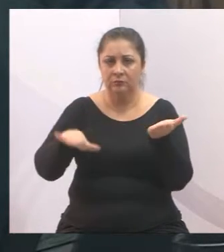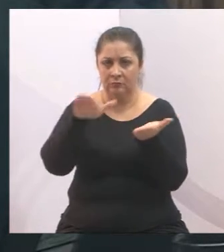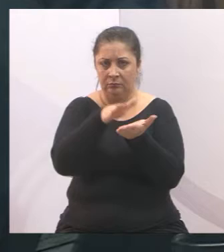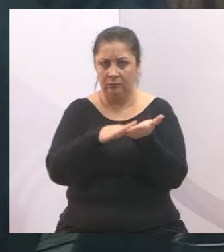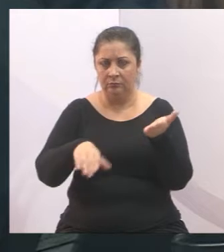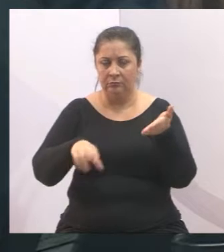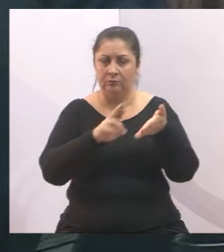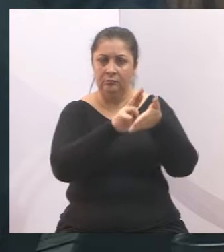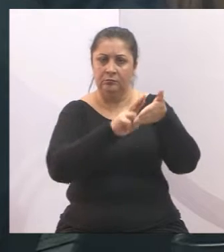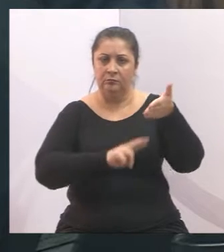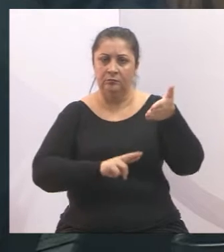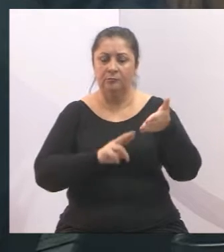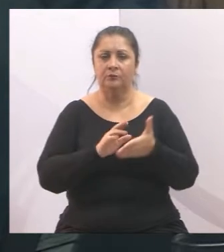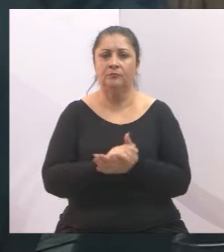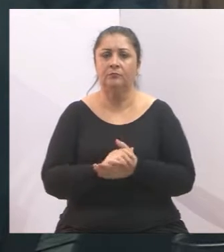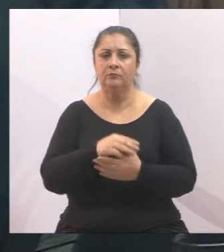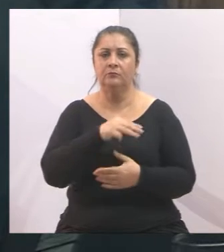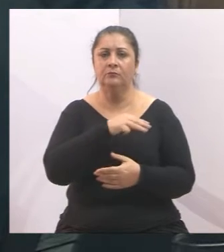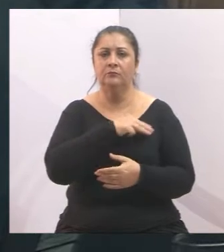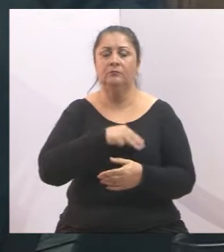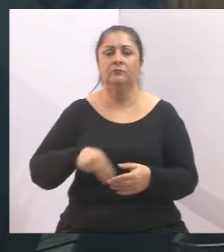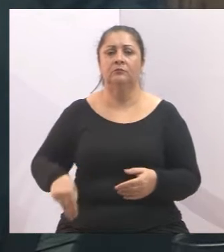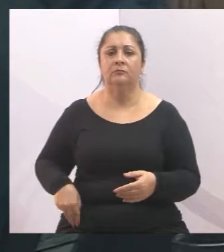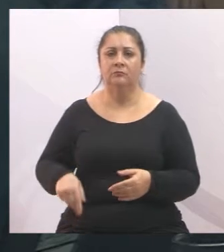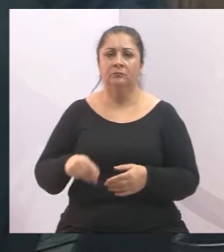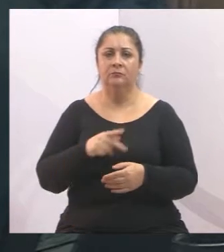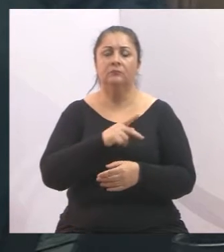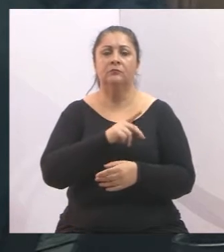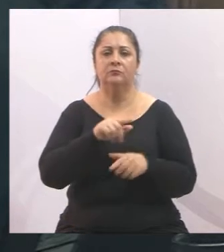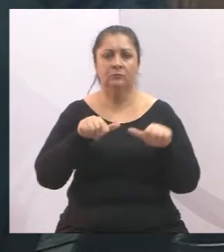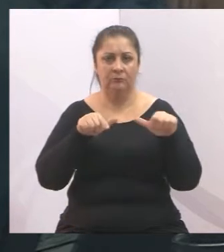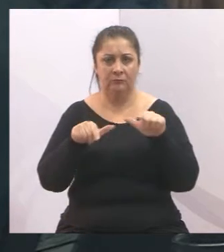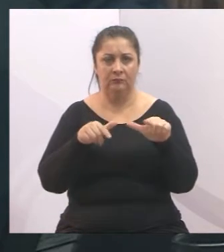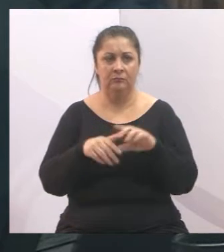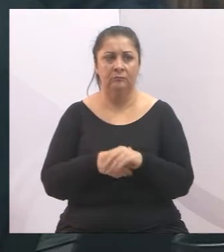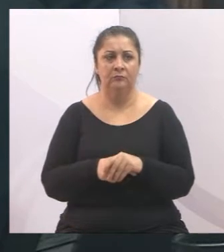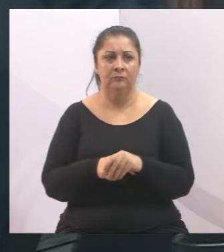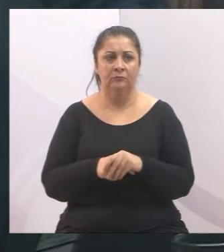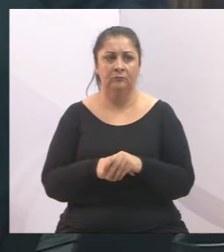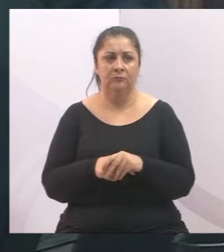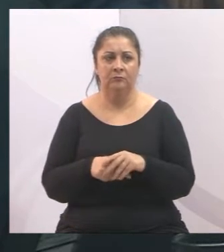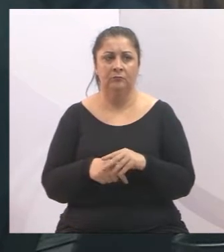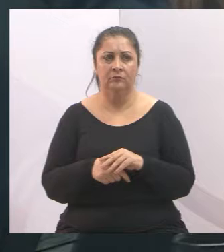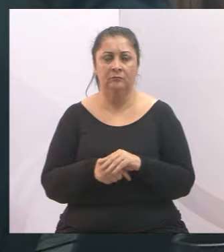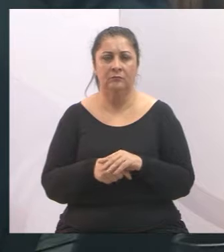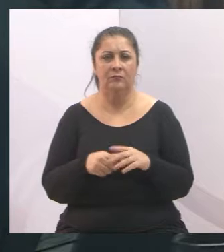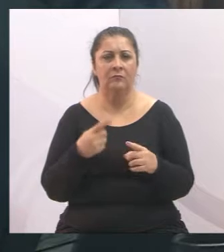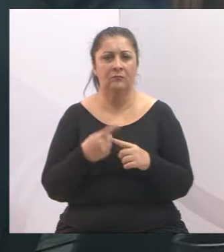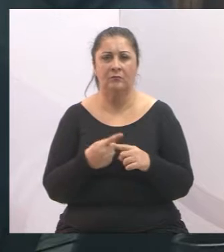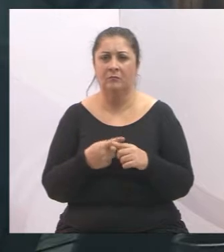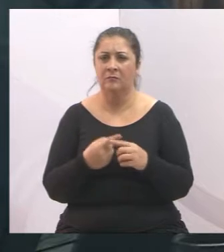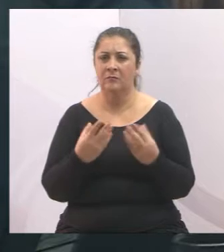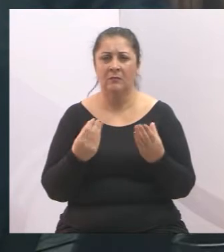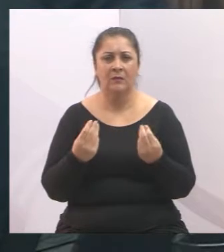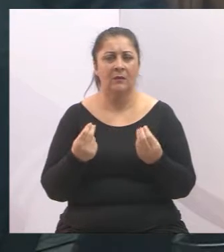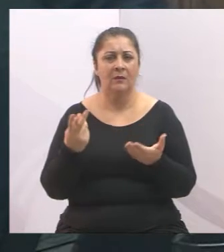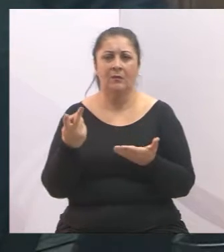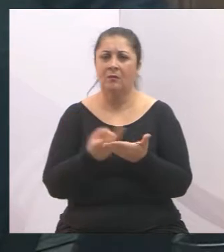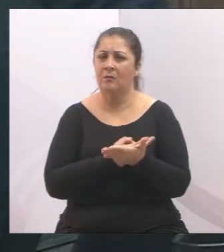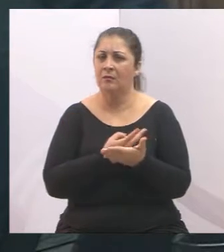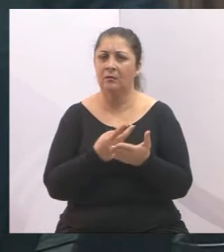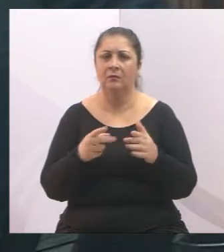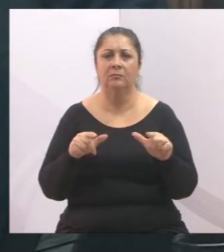relatório tanto ao Ministério Público do Trabalho, que está aqui configurado uma série de irregularidades